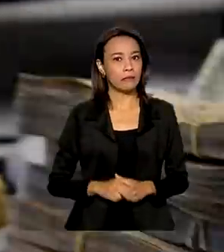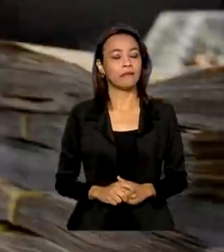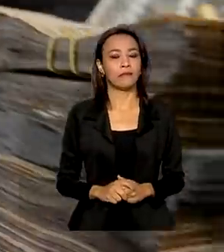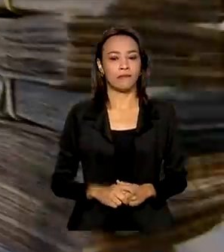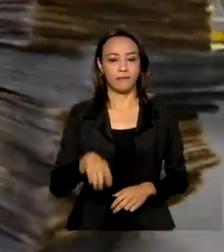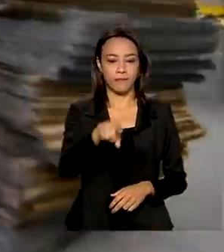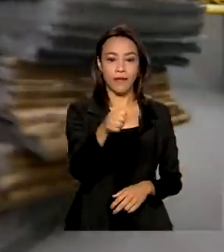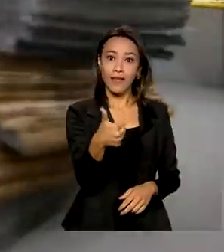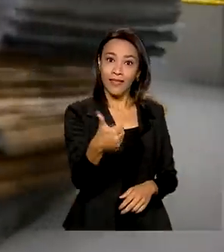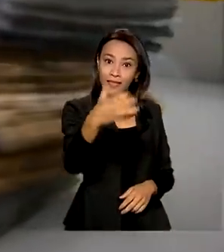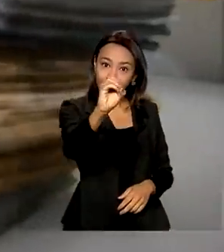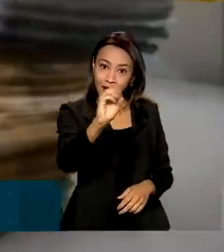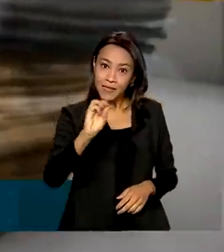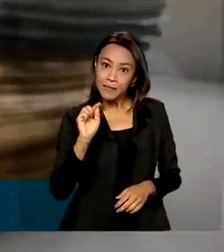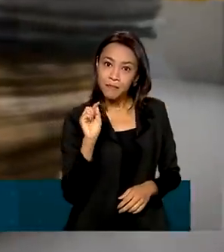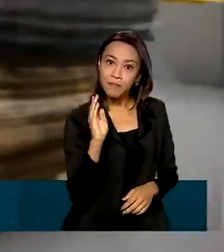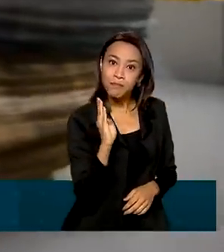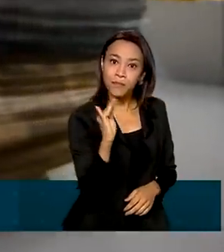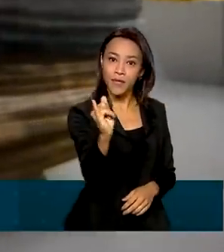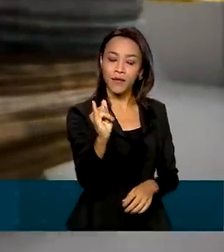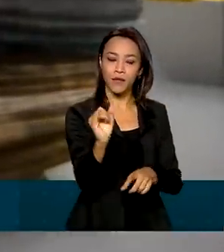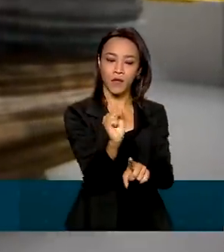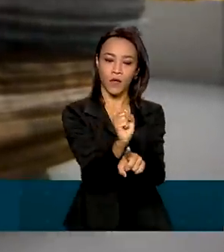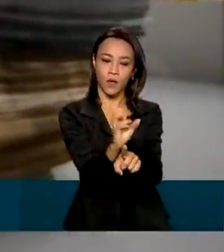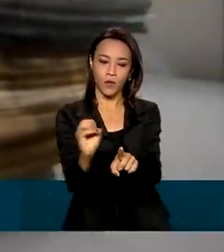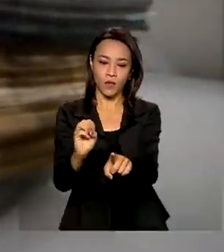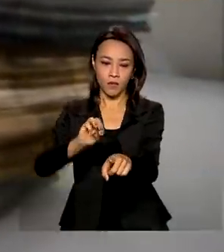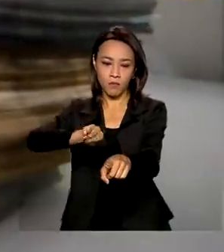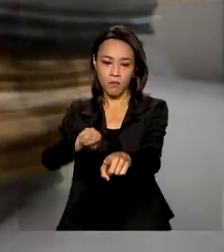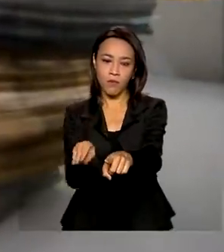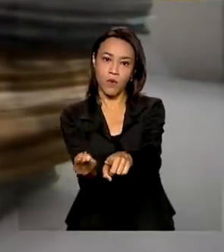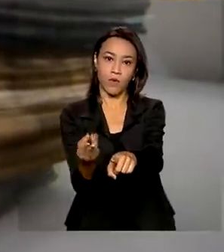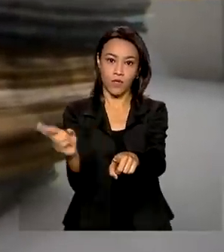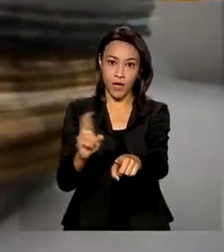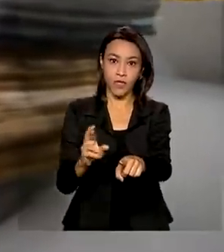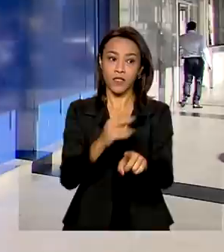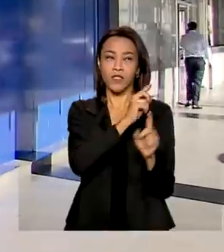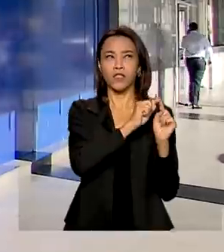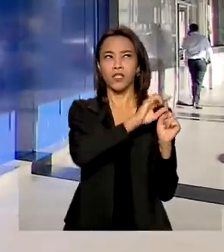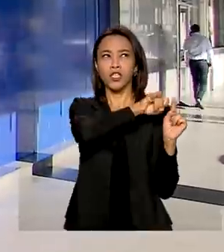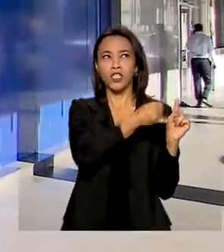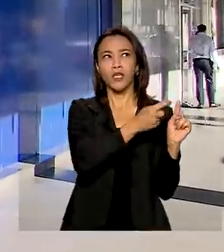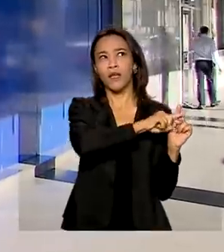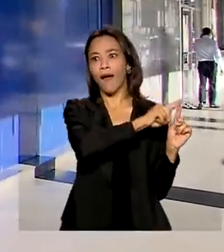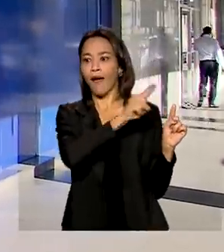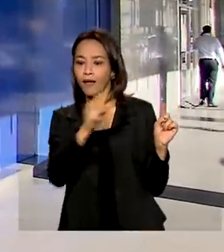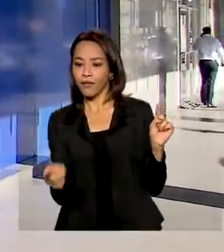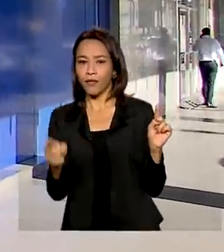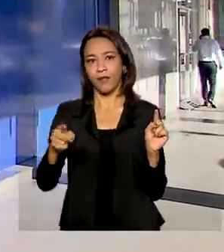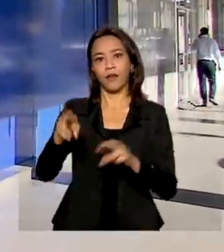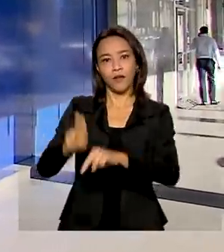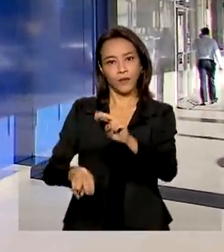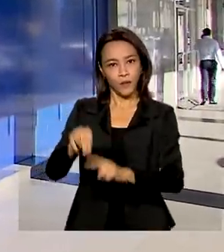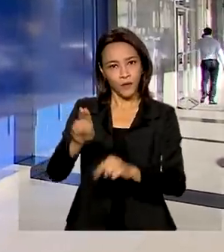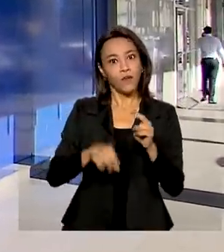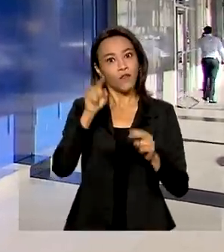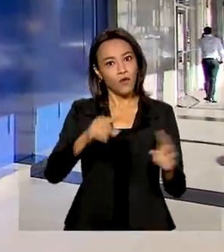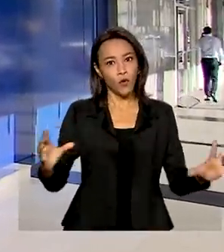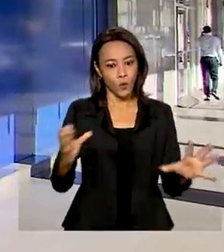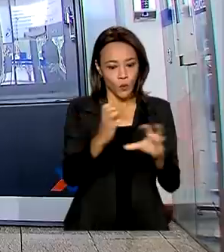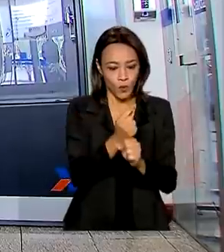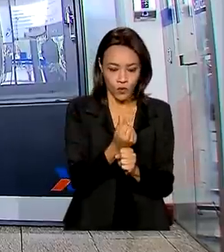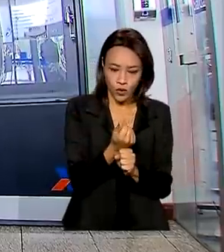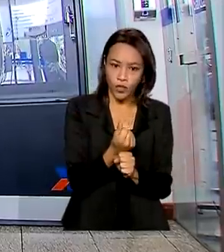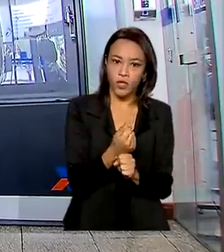10 bilhões e 800 milhões de reais de janeiro a junho deste ano. Esse foi o lucro líquido da Caixa Econômica